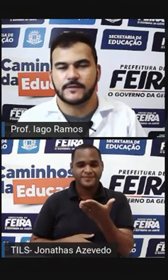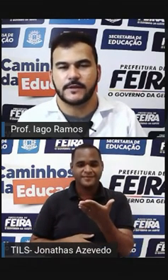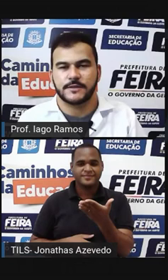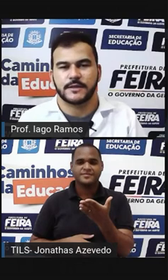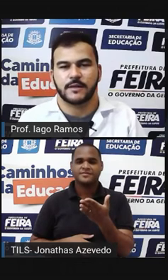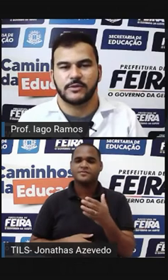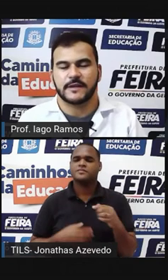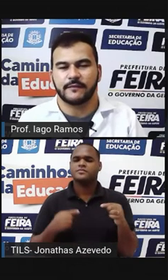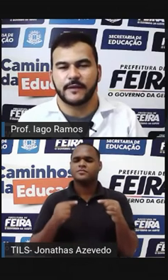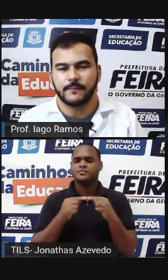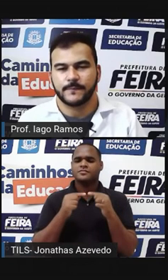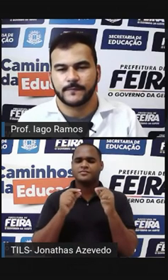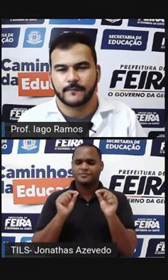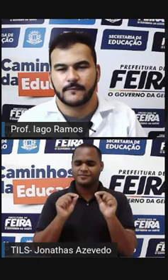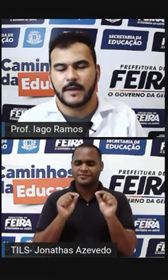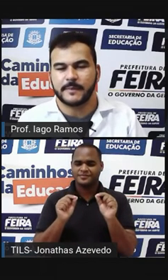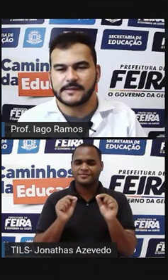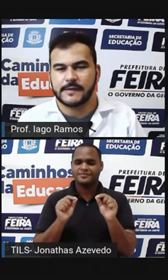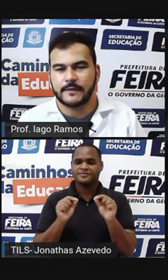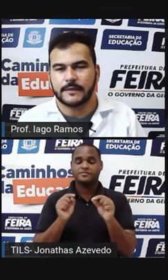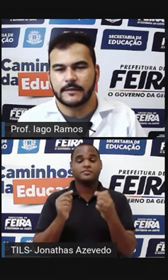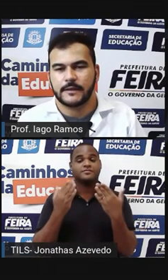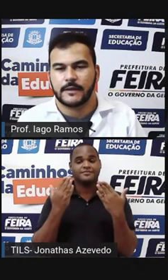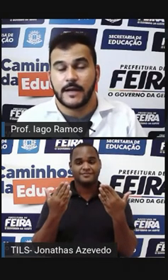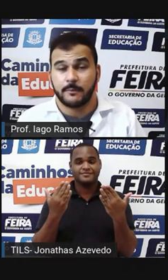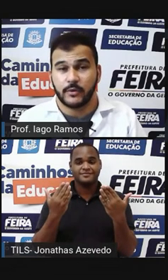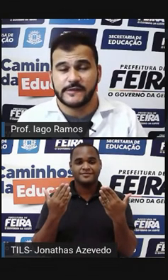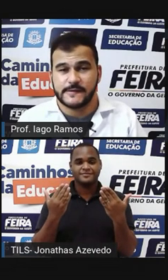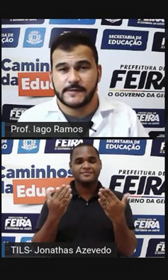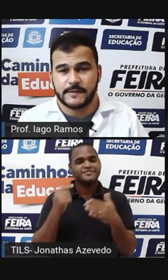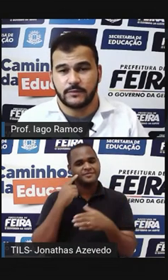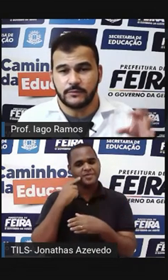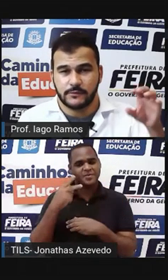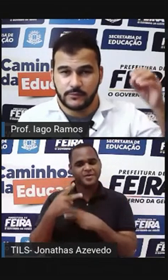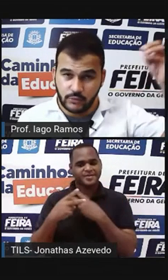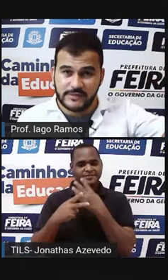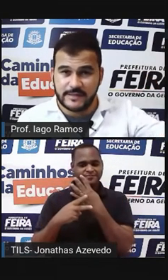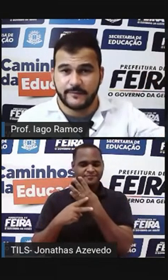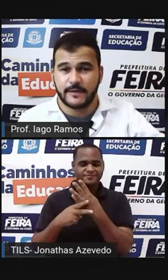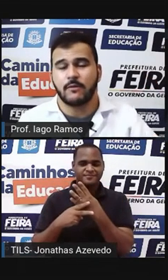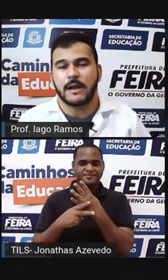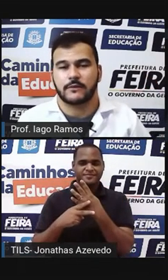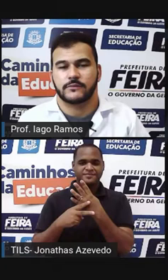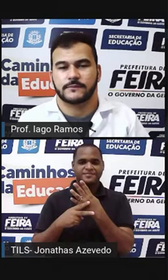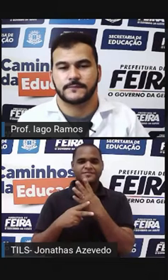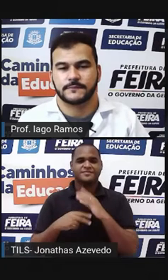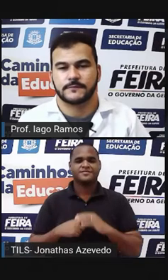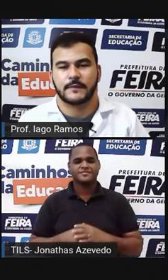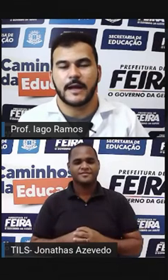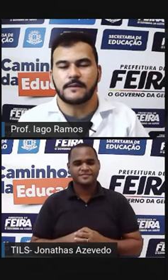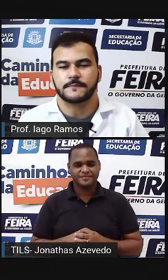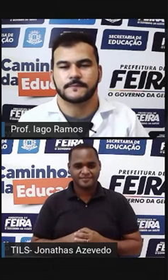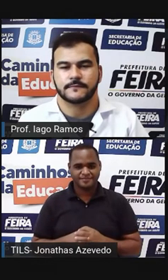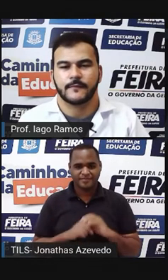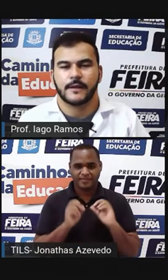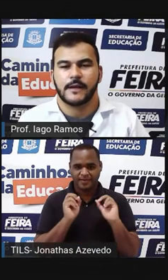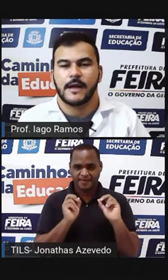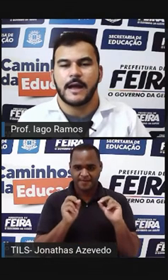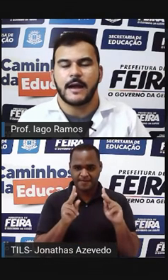Isso que a gente acabou de escrever Representa A potenciação 2 elevado a 4 Tá?